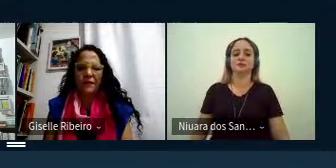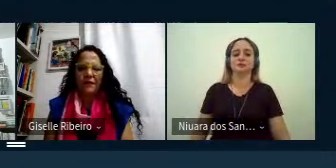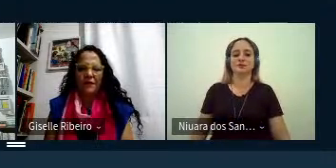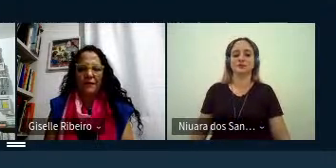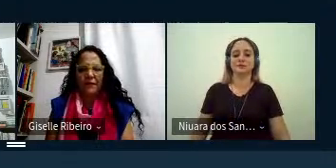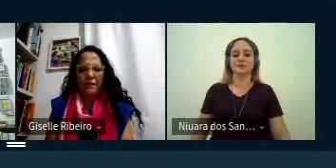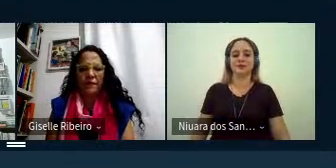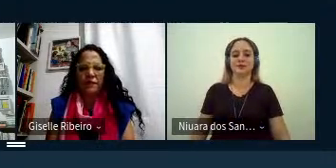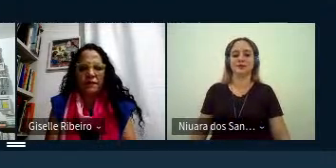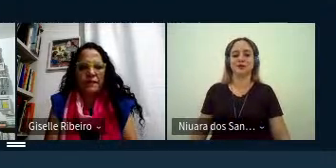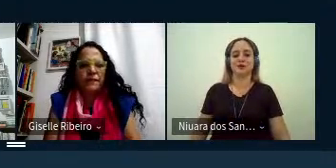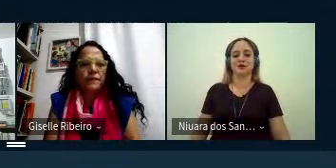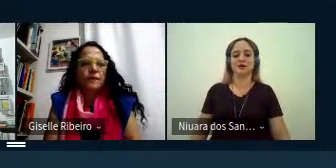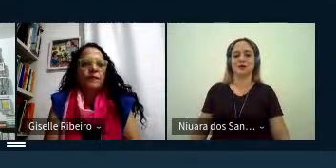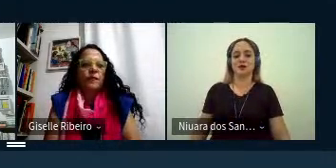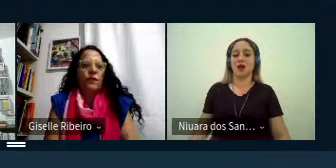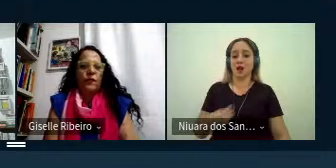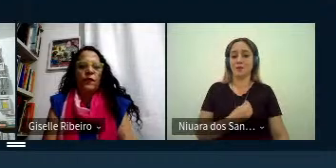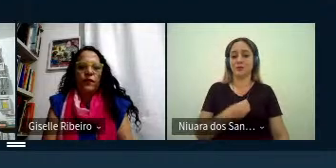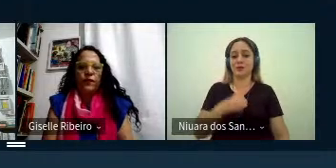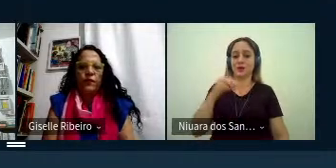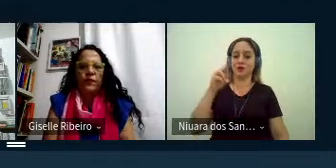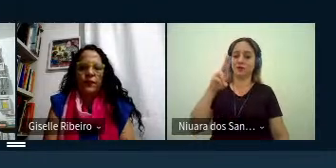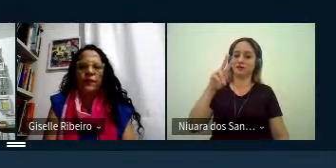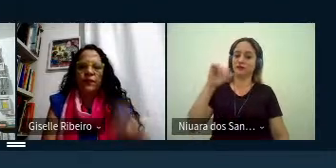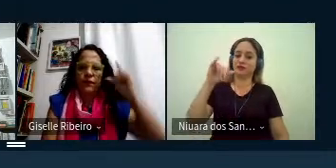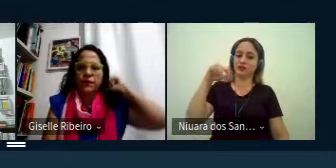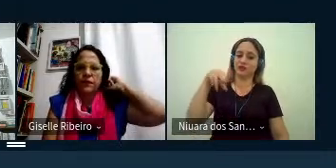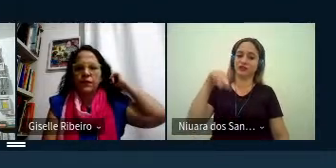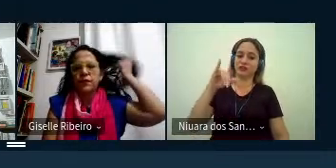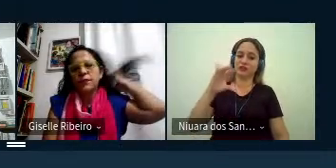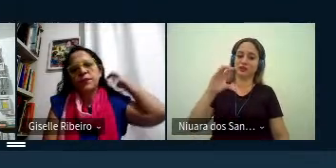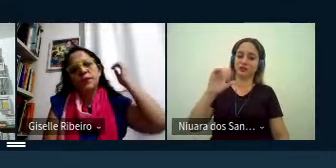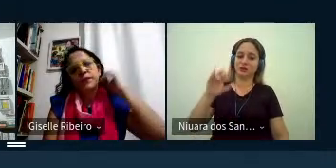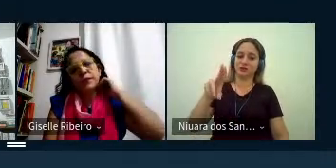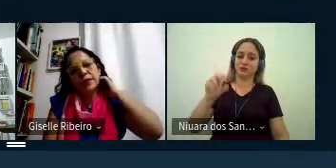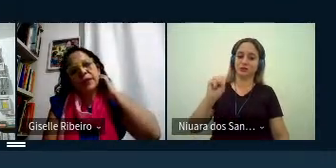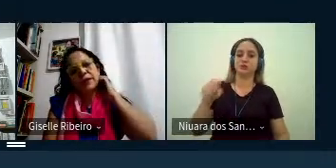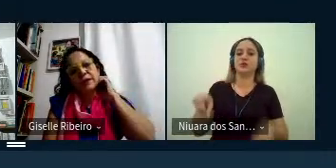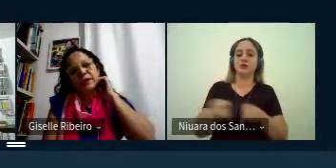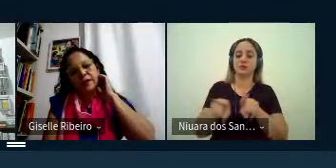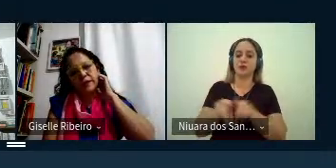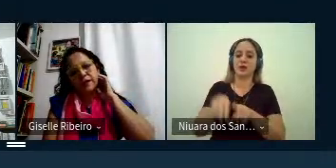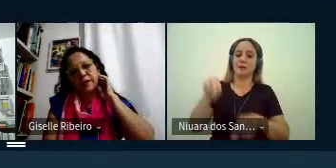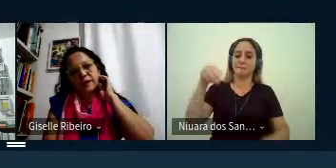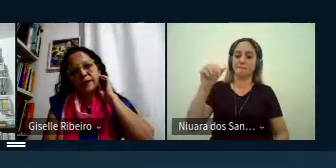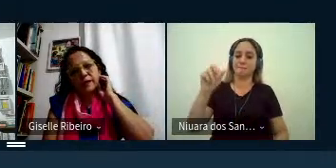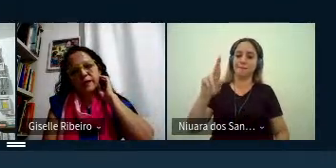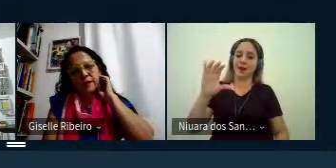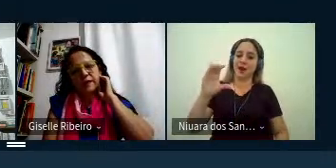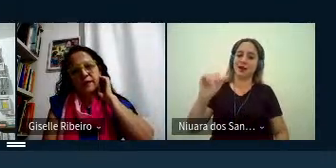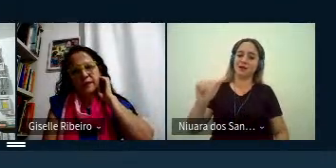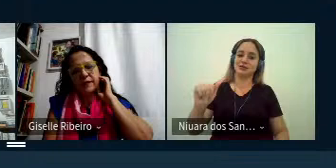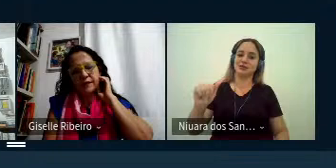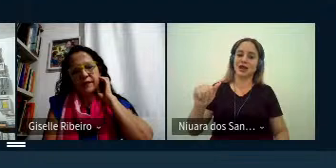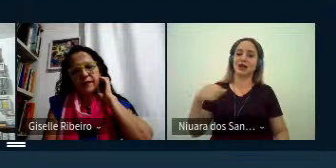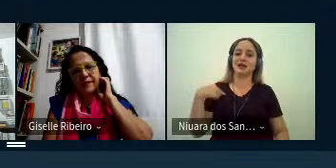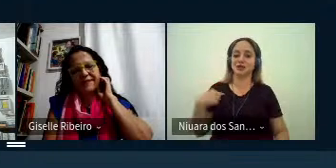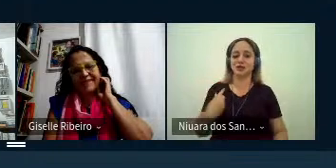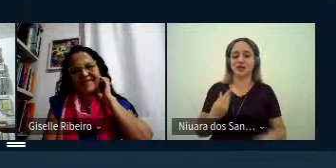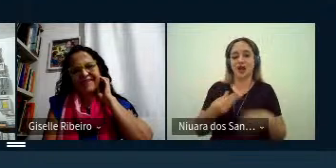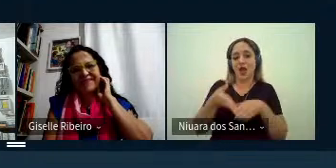a participação do Vinícius né da e da Márcia que estão aí nos